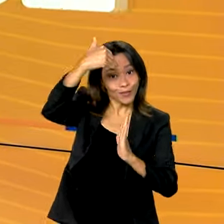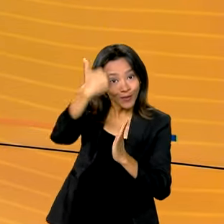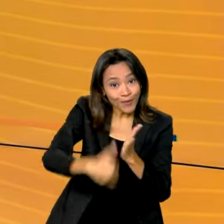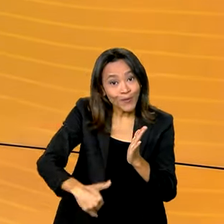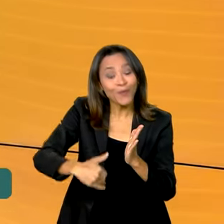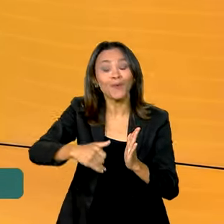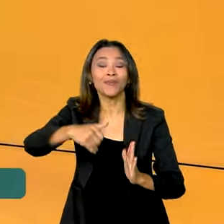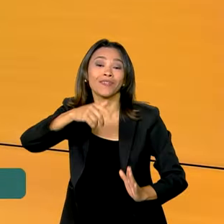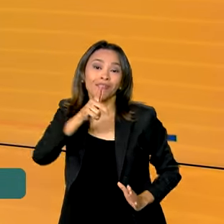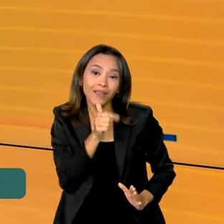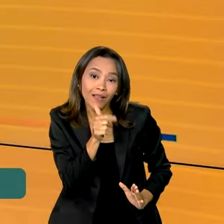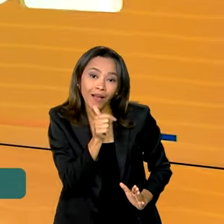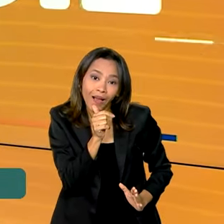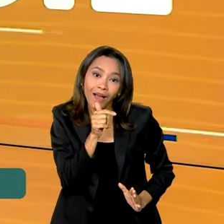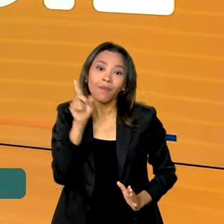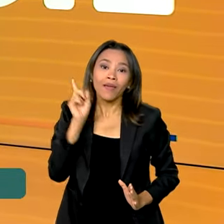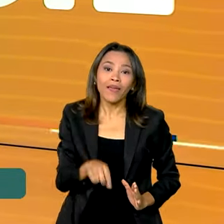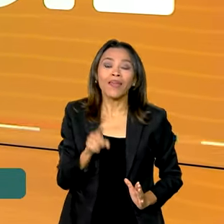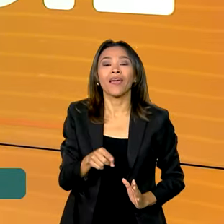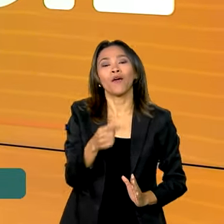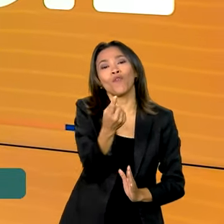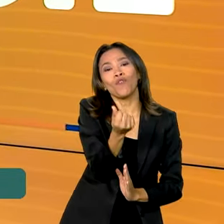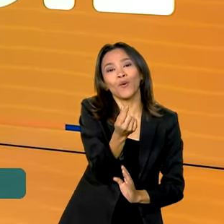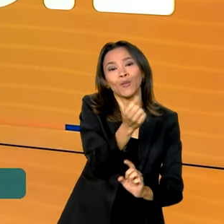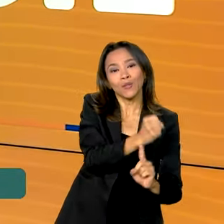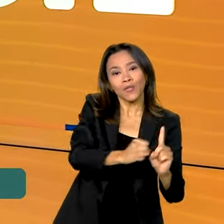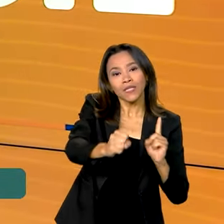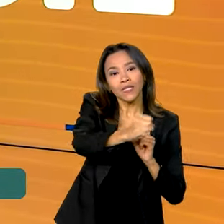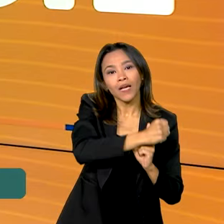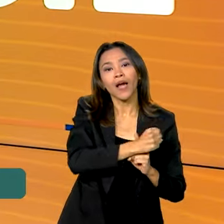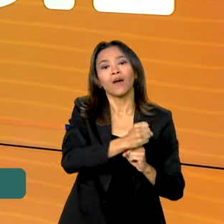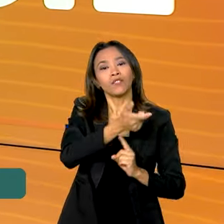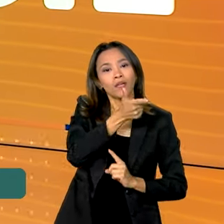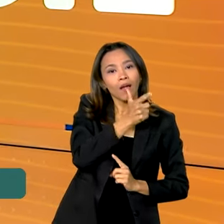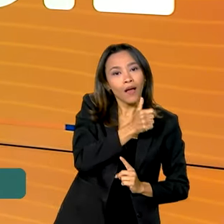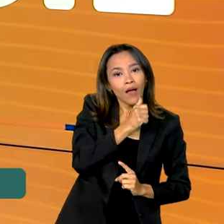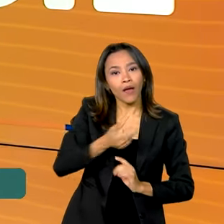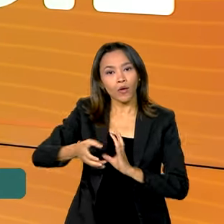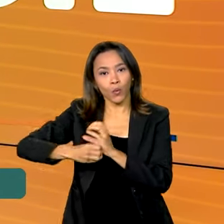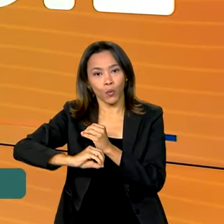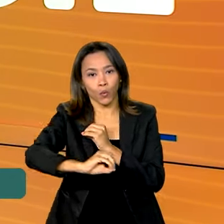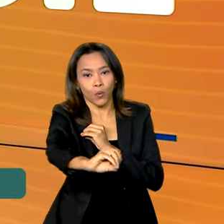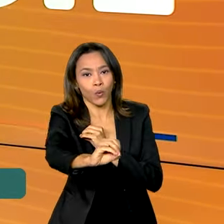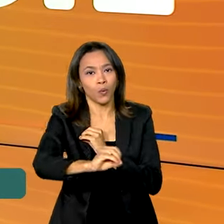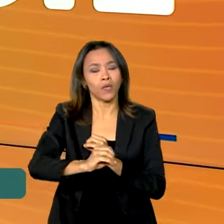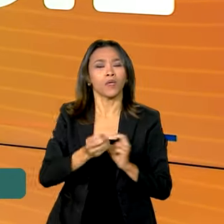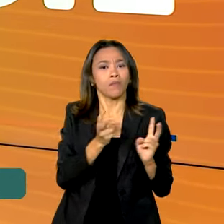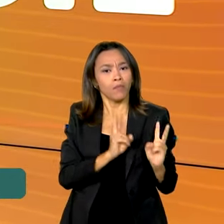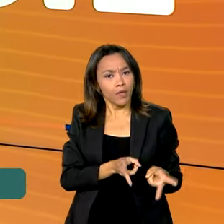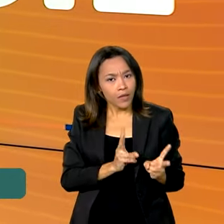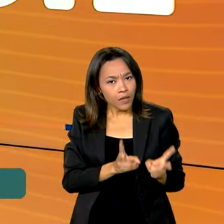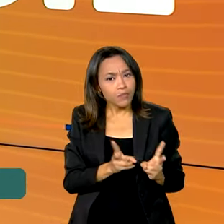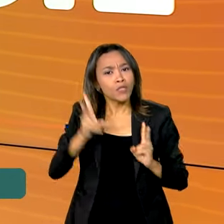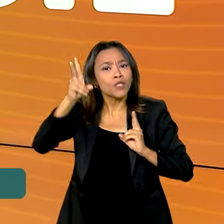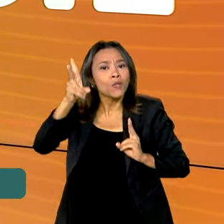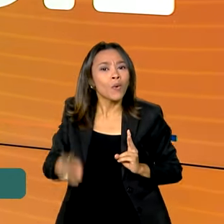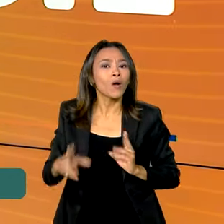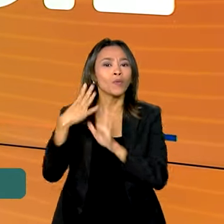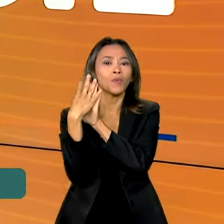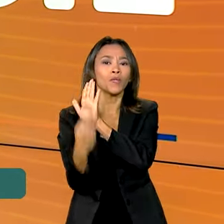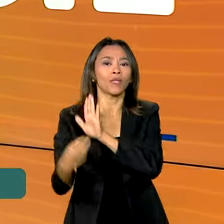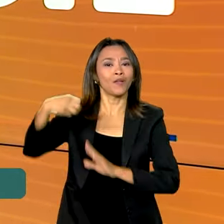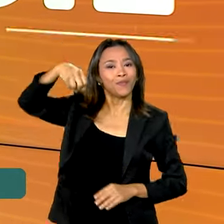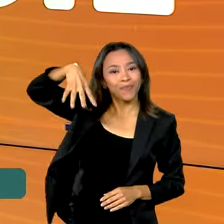Uma nova lei garante a tarifa social de água e esgoto nos mesmos moldes da que já existe para a conta de energia elétrica.